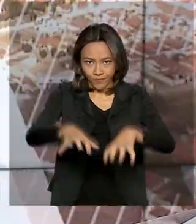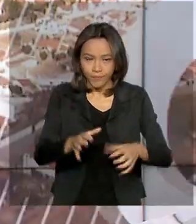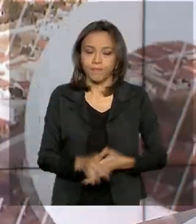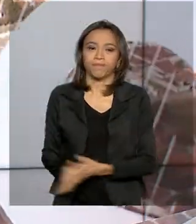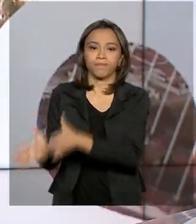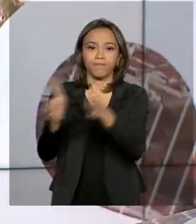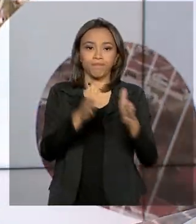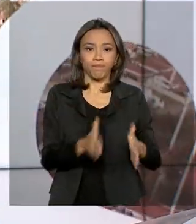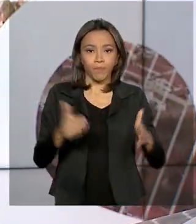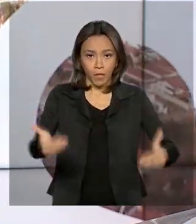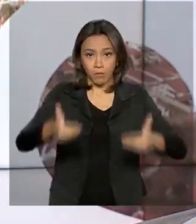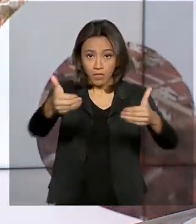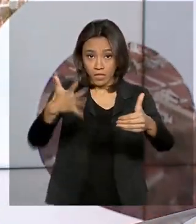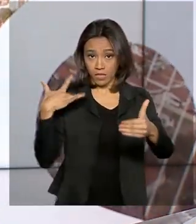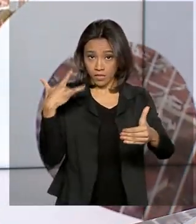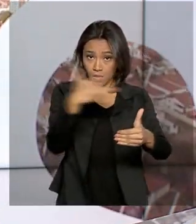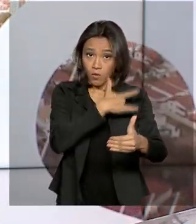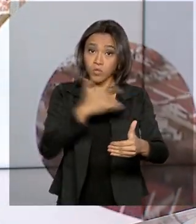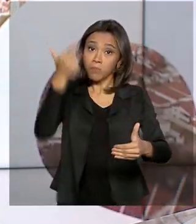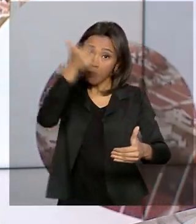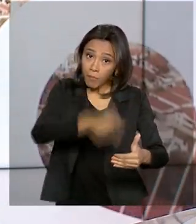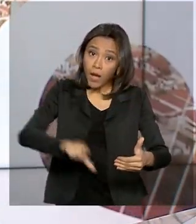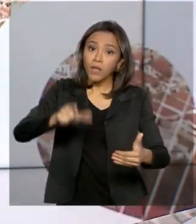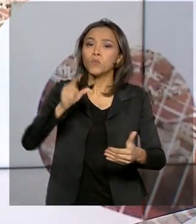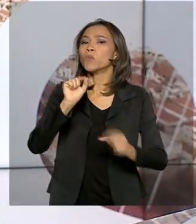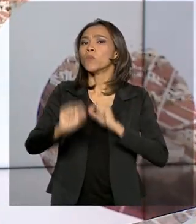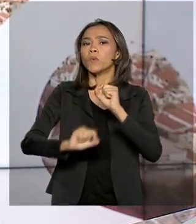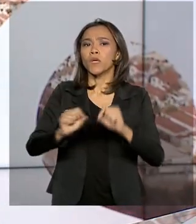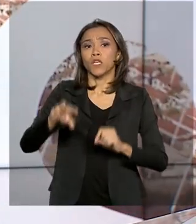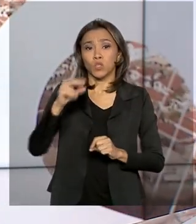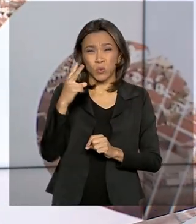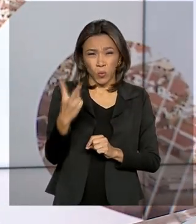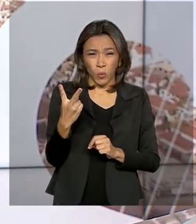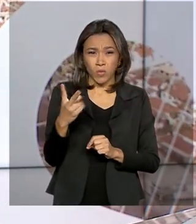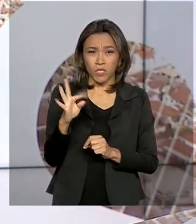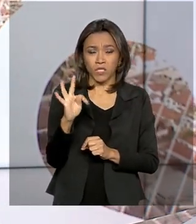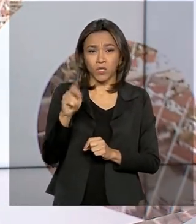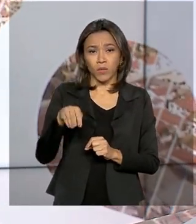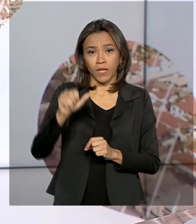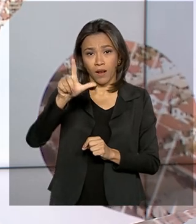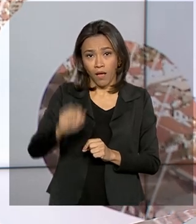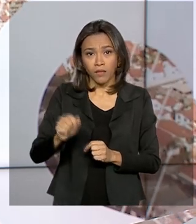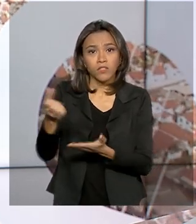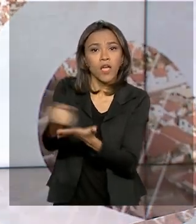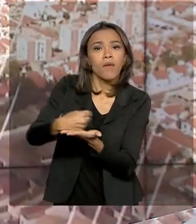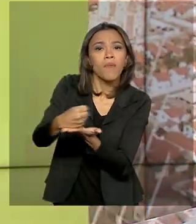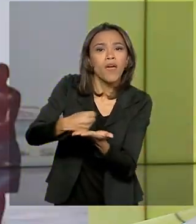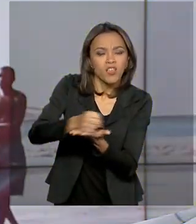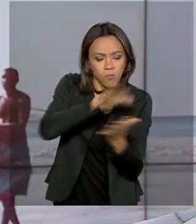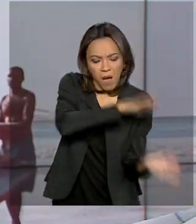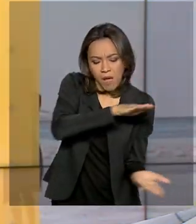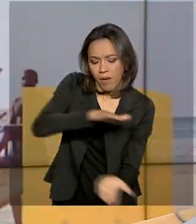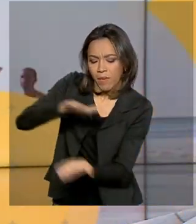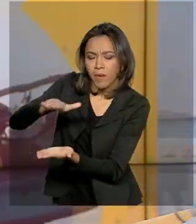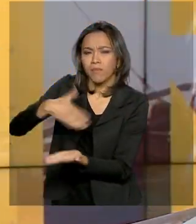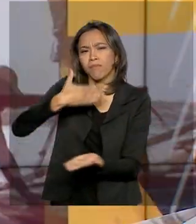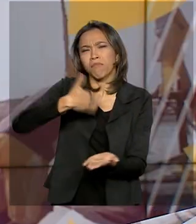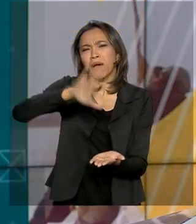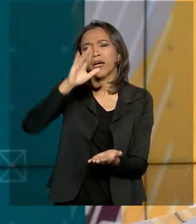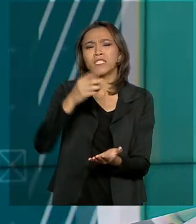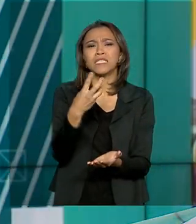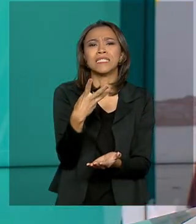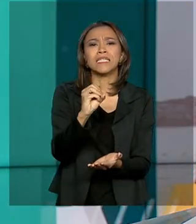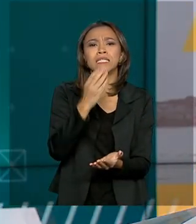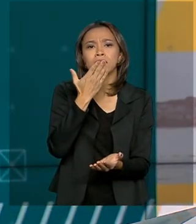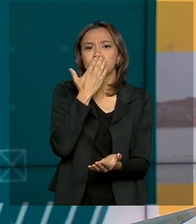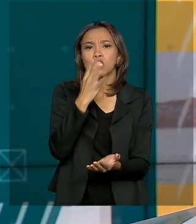O Ministério da Saúde vai enviar mais de duas toneladas de medicamentos para Minas Gerais. São mais de 30 tipos de remédios